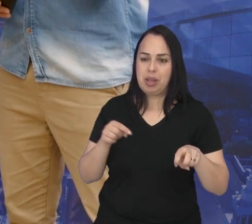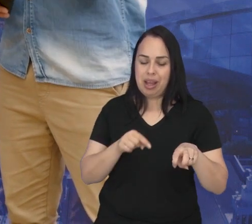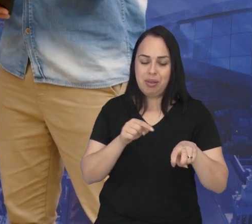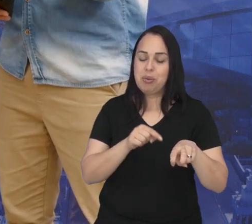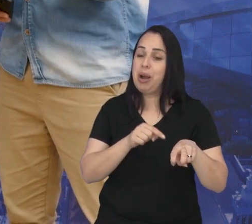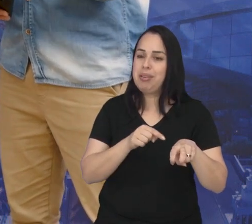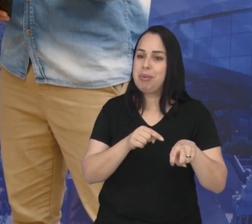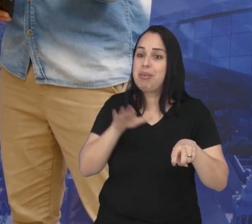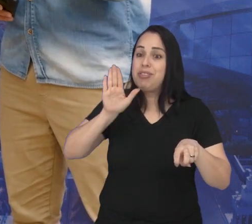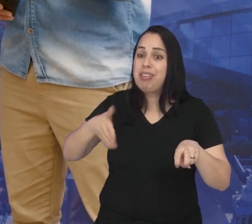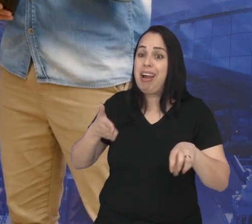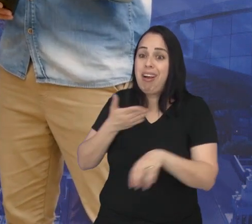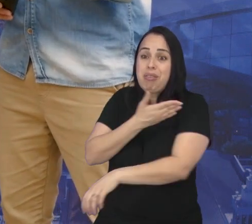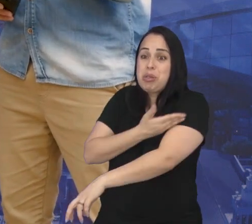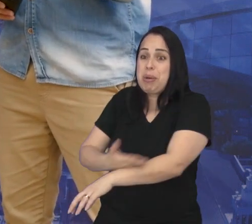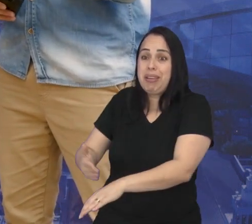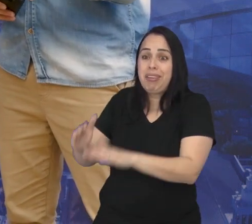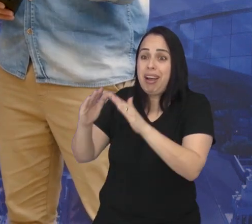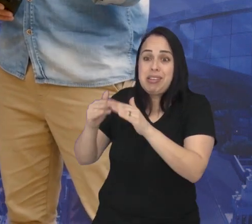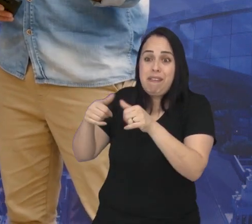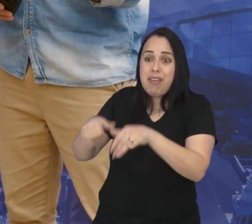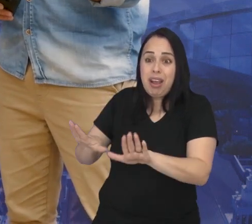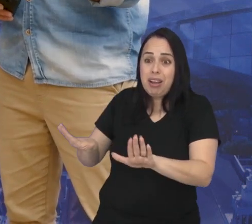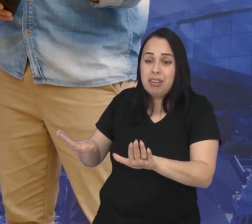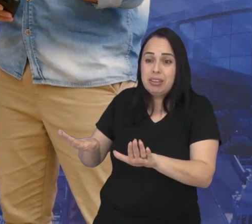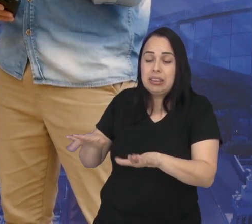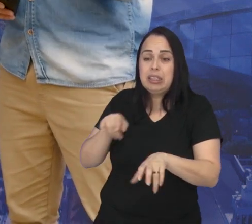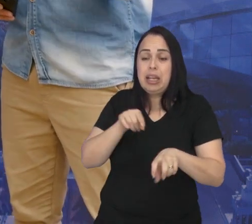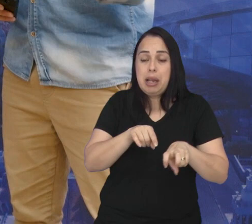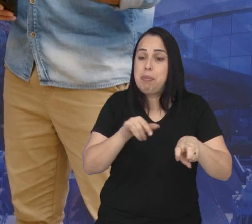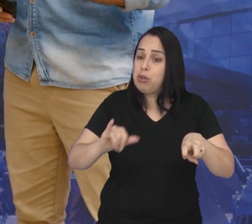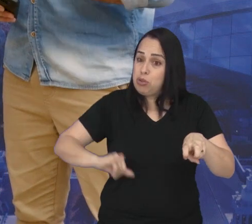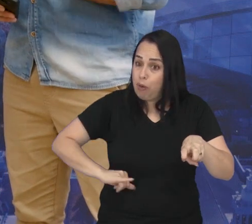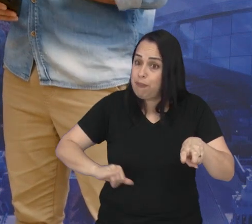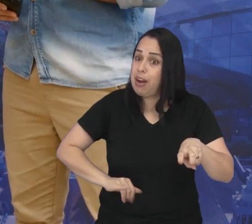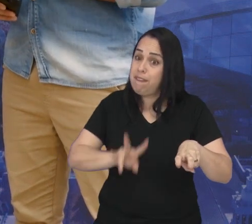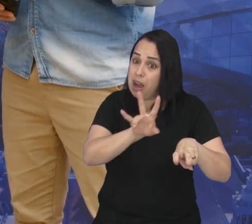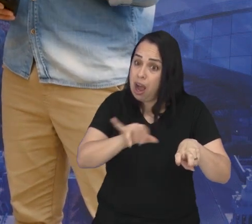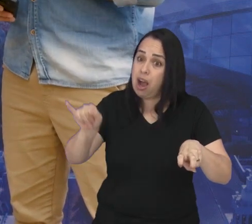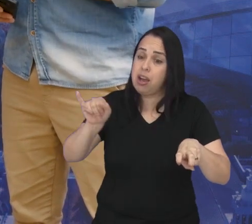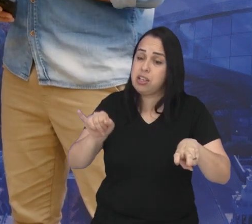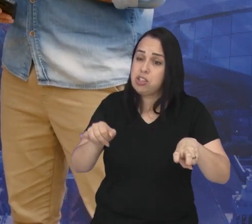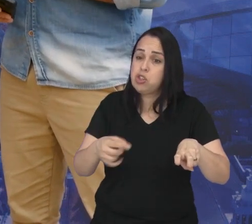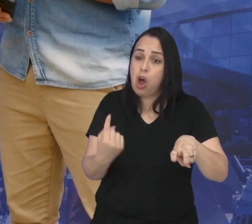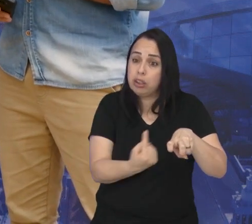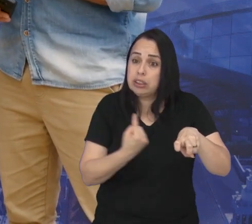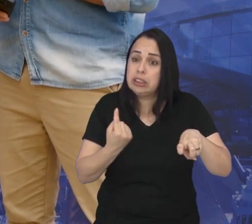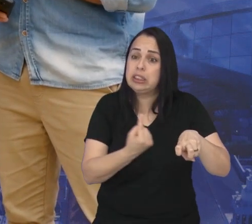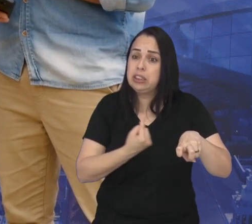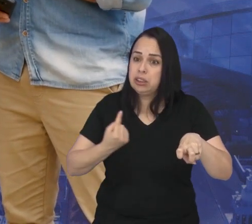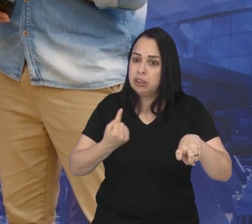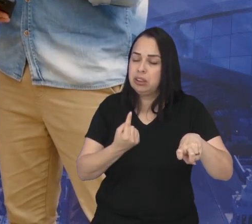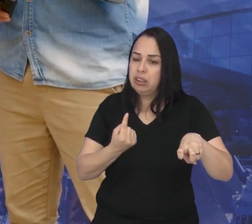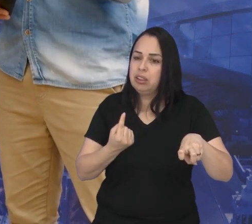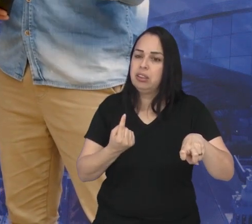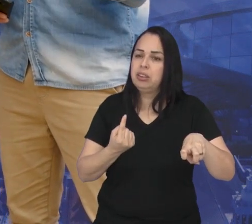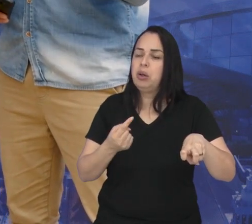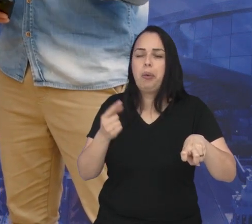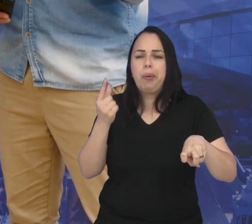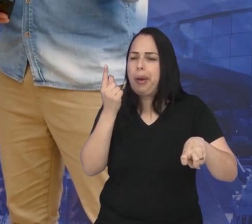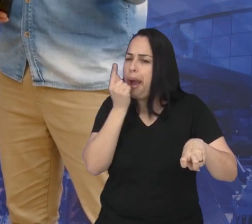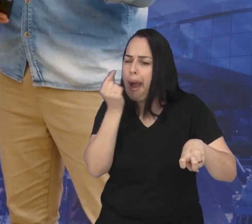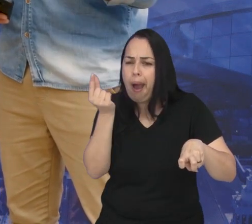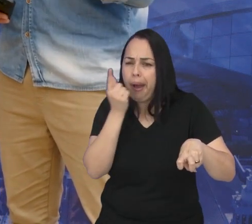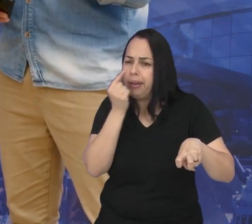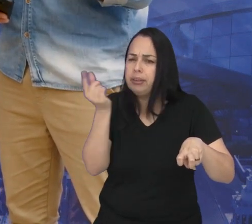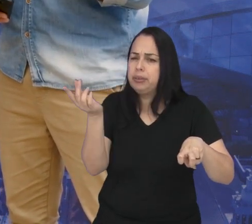semidomiciliado, ele pode causar ou sofrer como um cão ou um